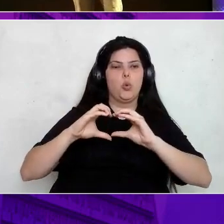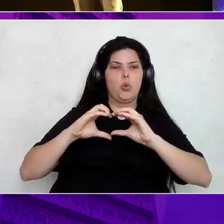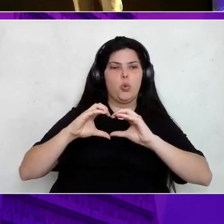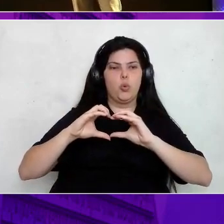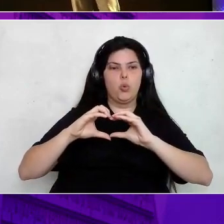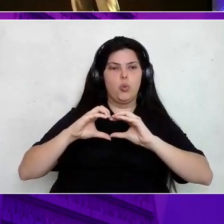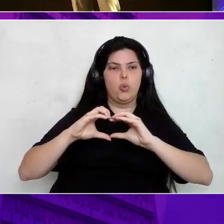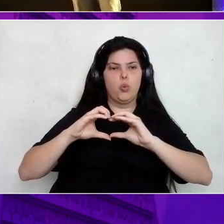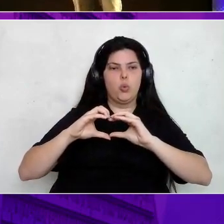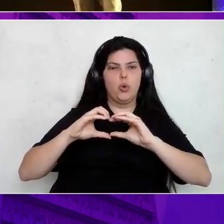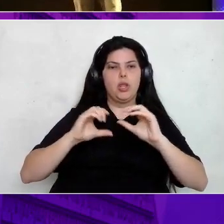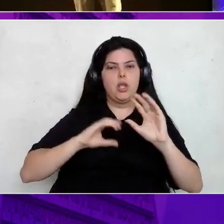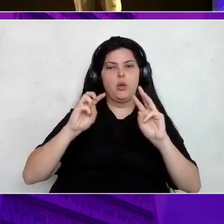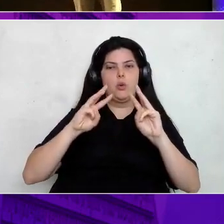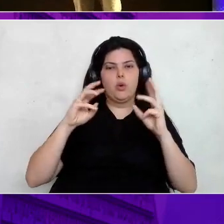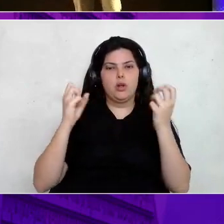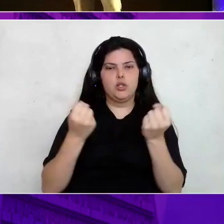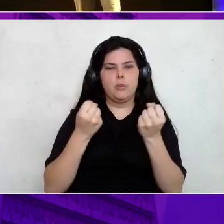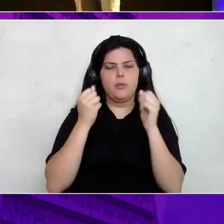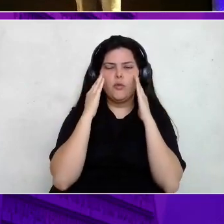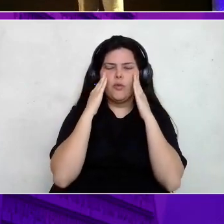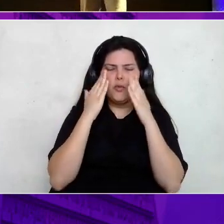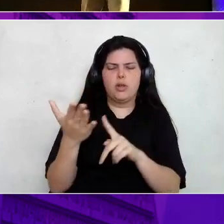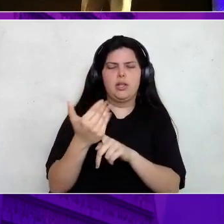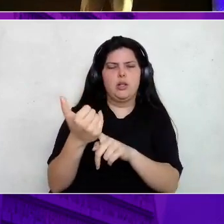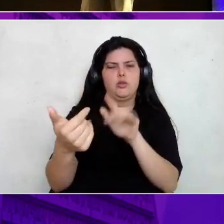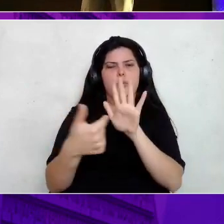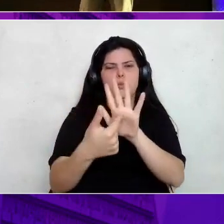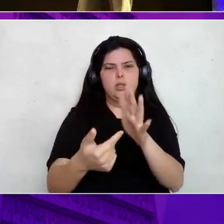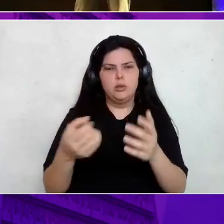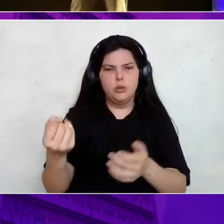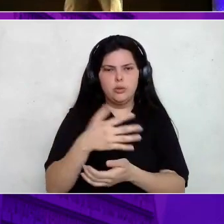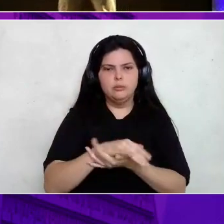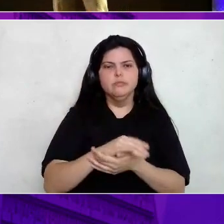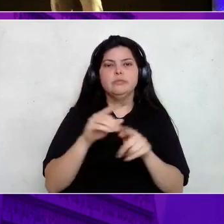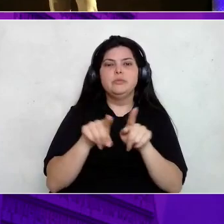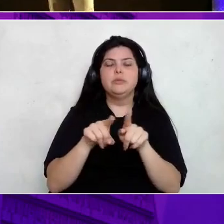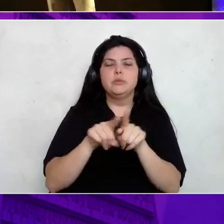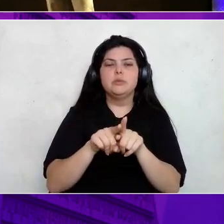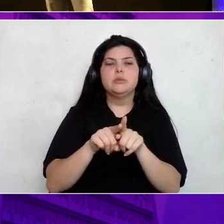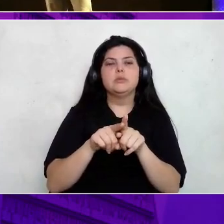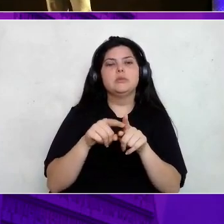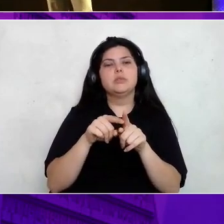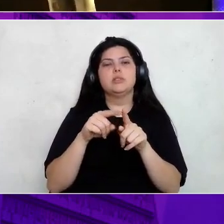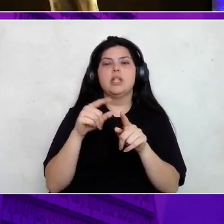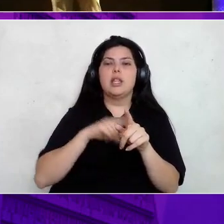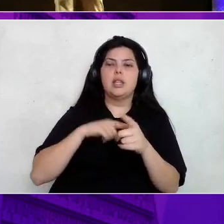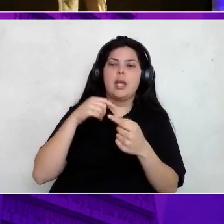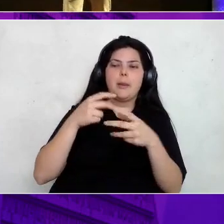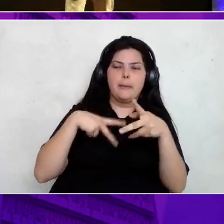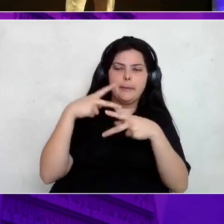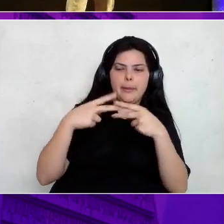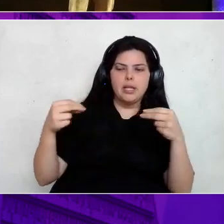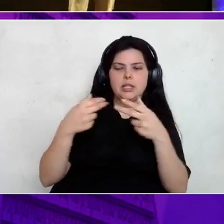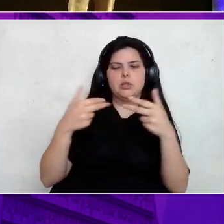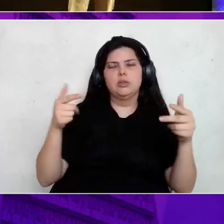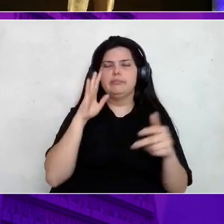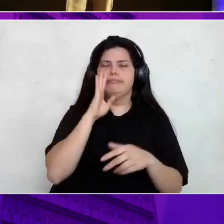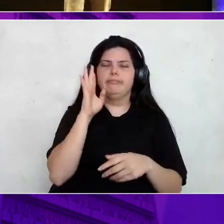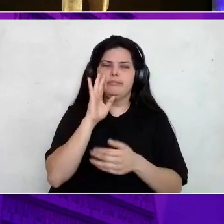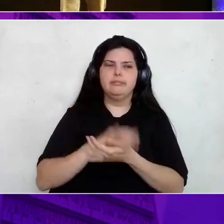só focado nessa tecnologia que eu estou trazendo para vocês. Vocês podem fazer um HeadZone lá, tem brindes, tem uma série de coisas bem bacanas, tá legal?